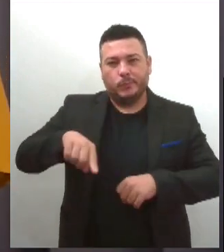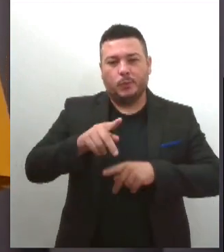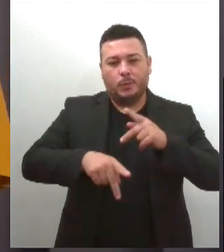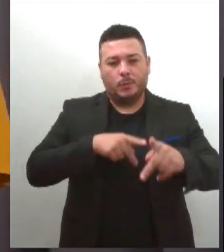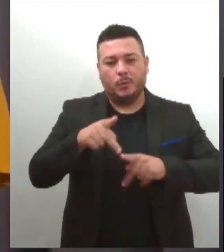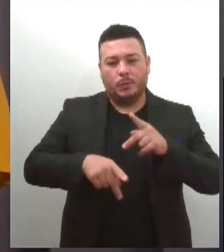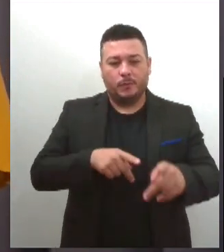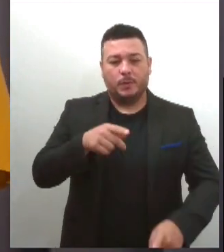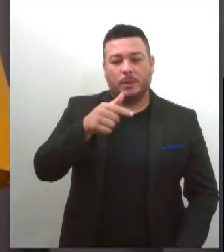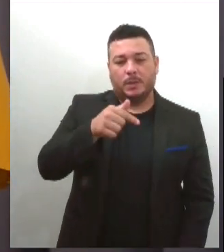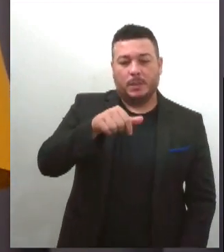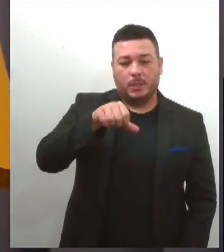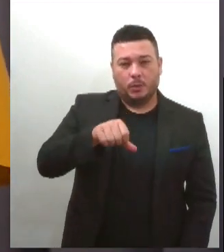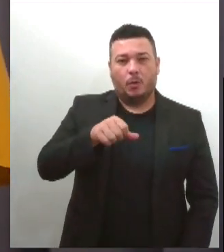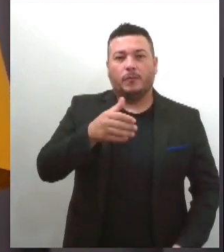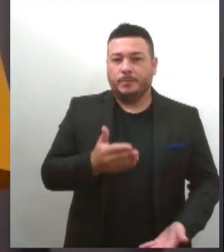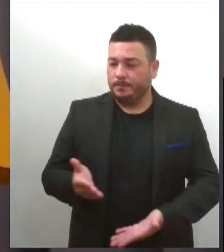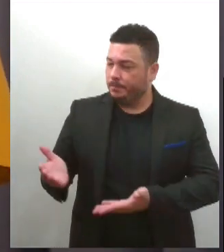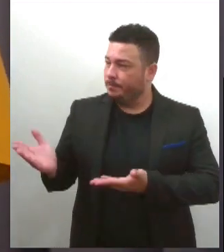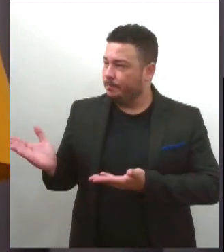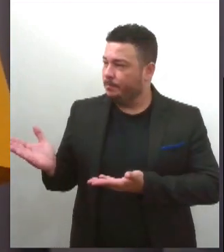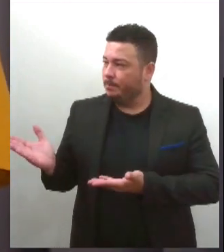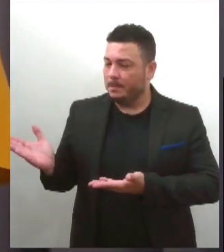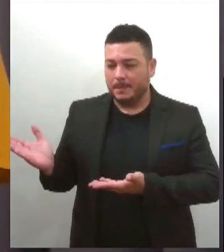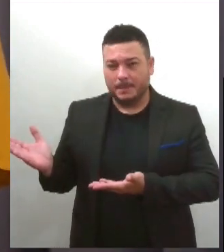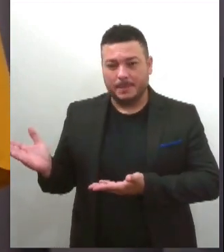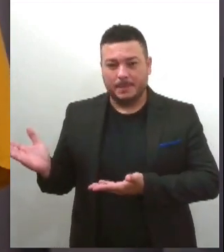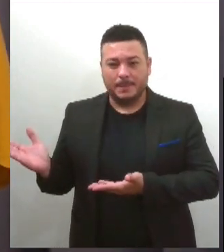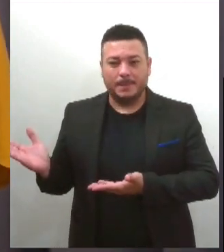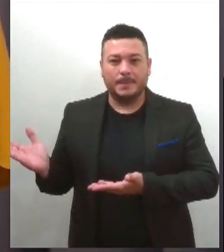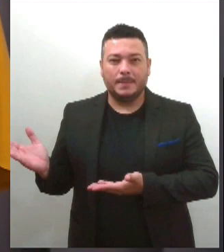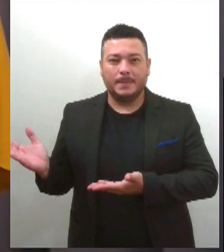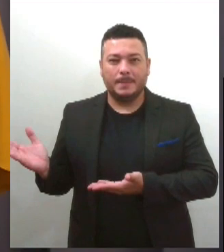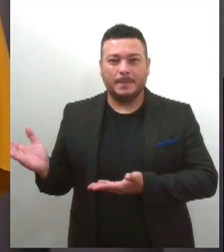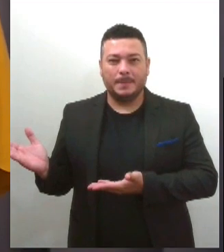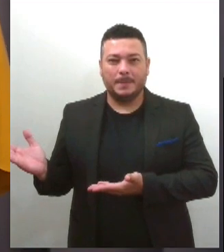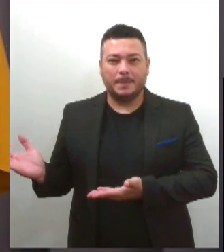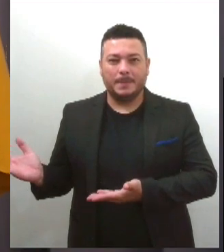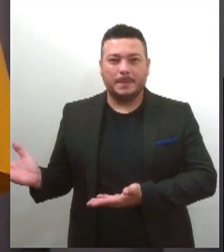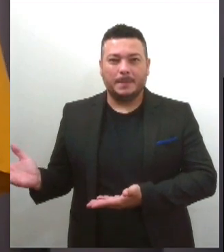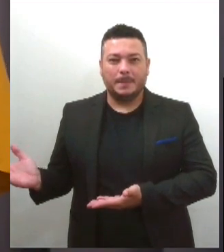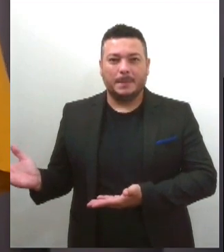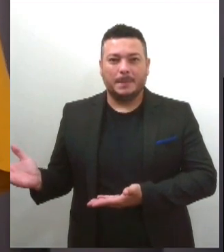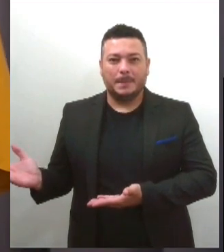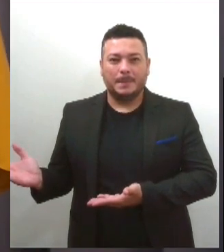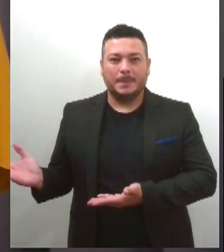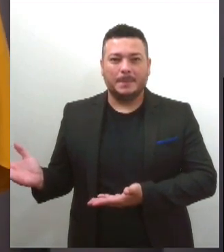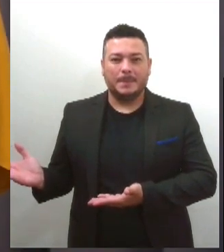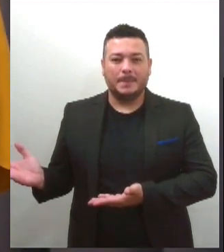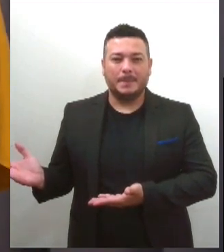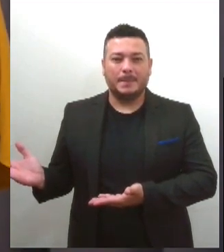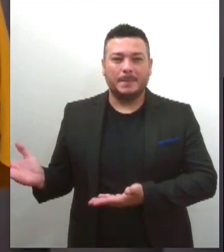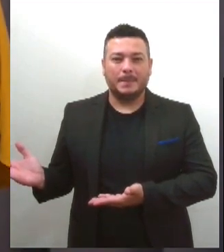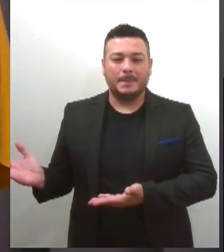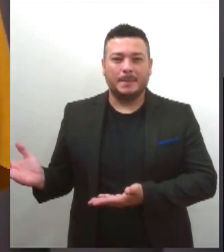-988-535677 e o 79-99191